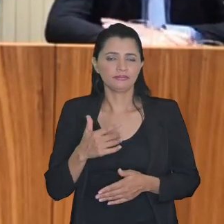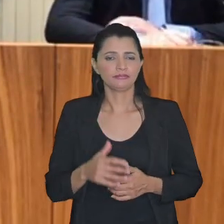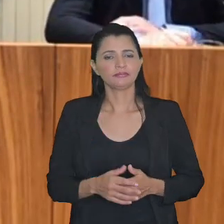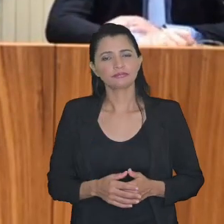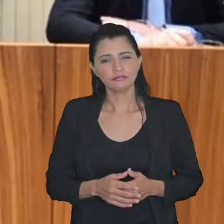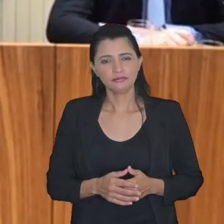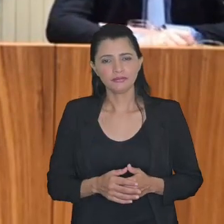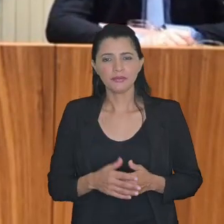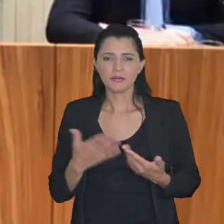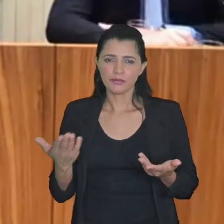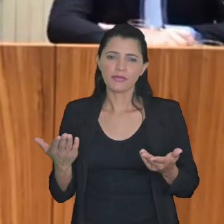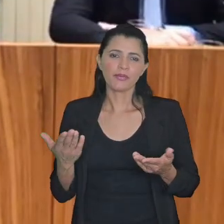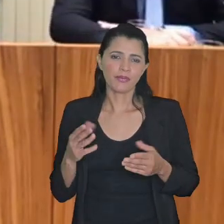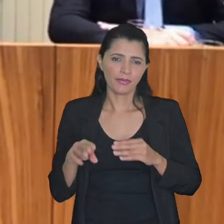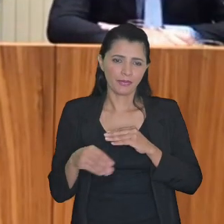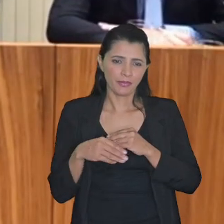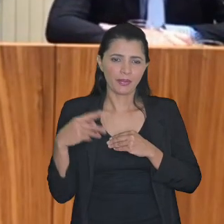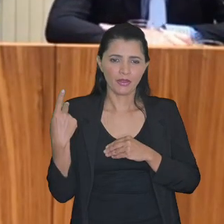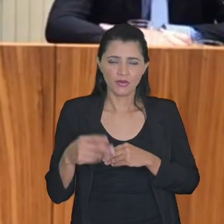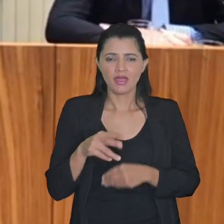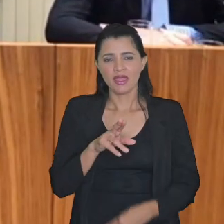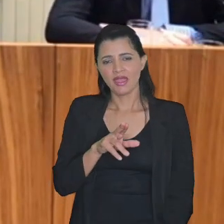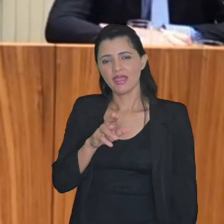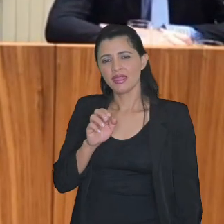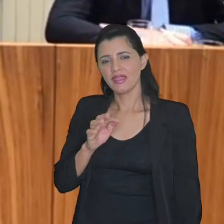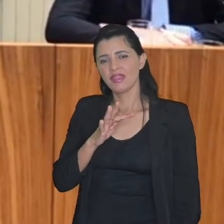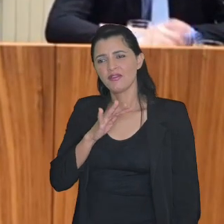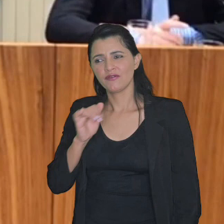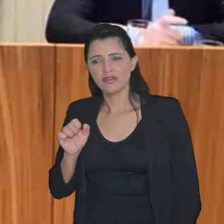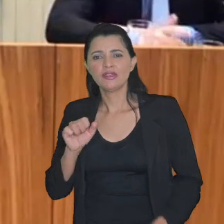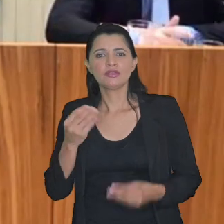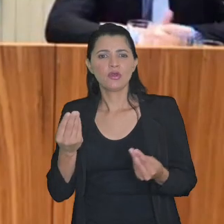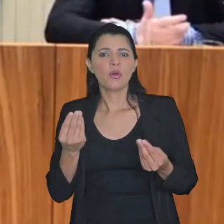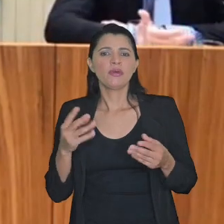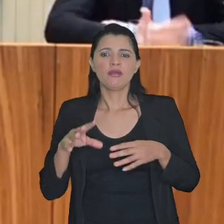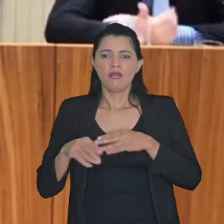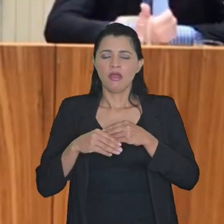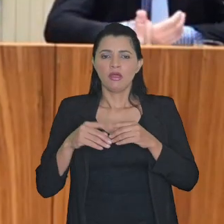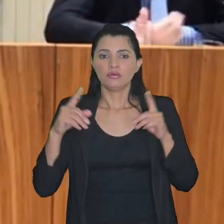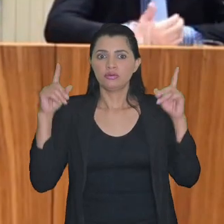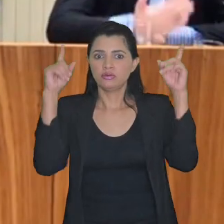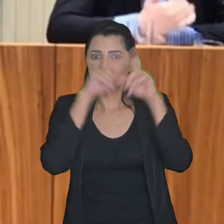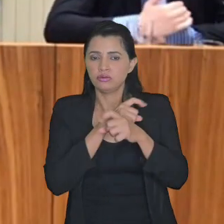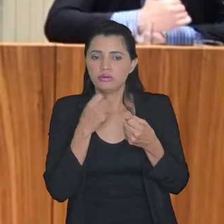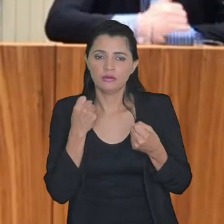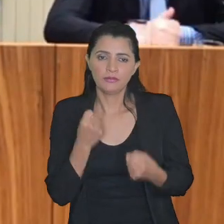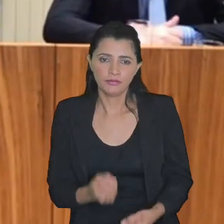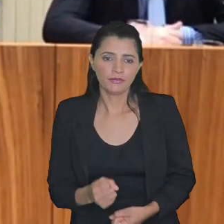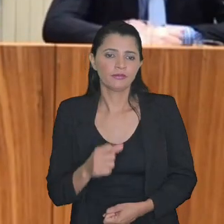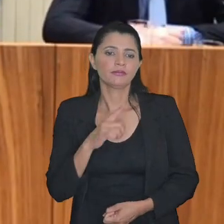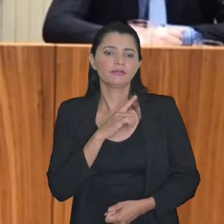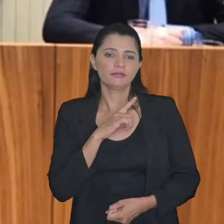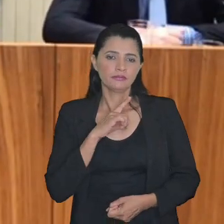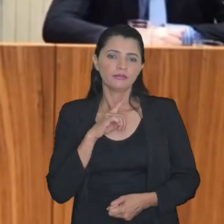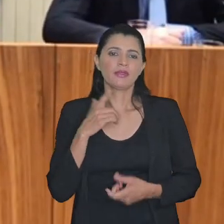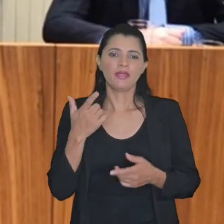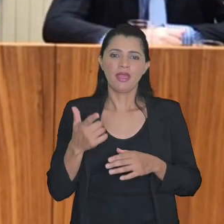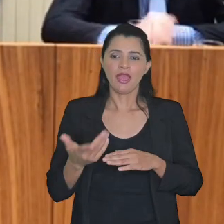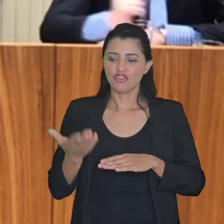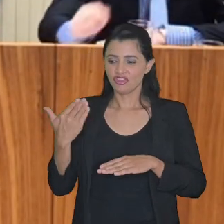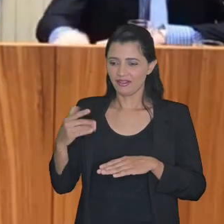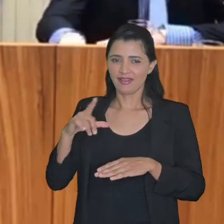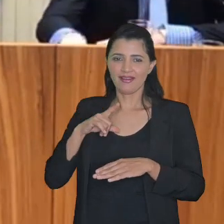Mariana posso só cumprimentar essa questão do lado refis sobre a complexidade que às vezes é do lado de cada